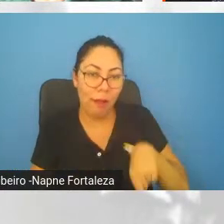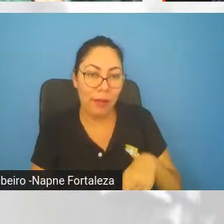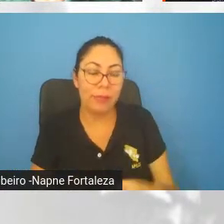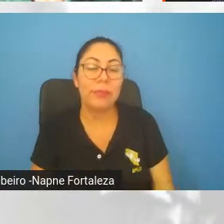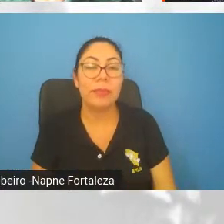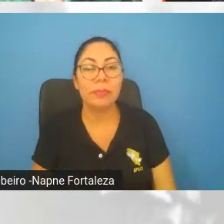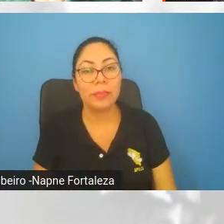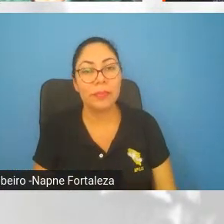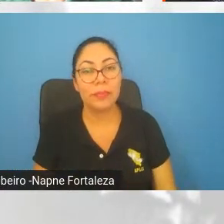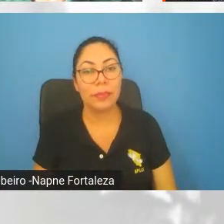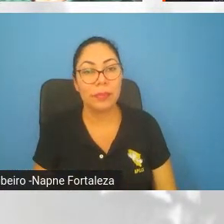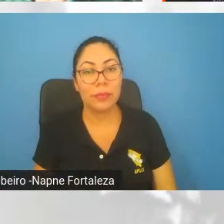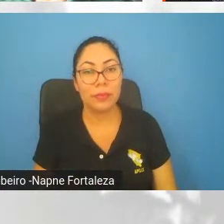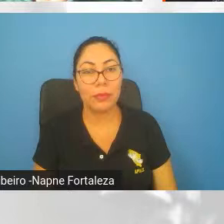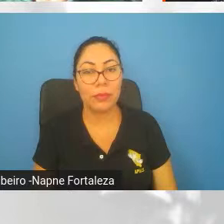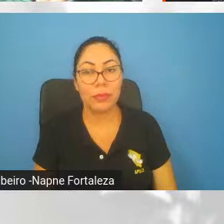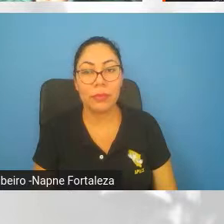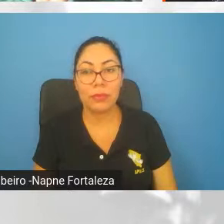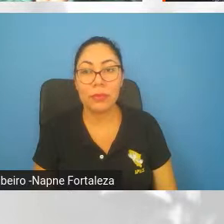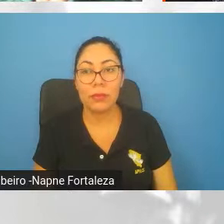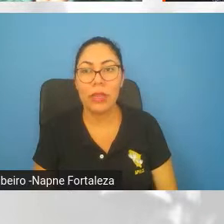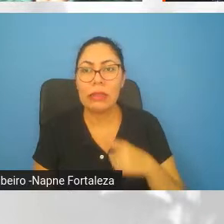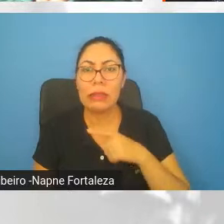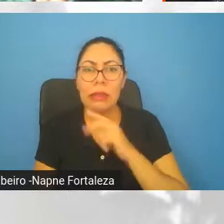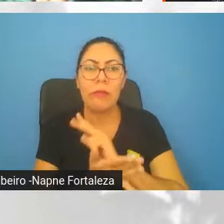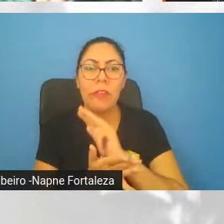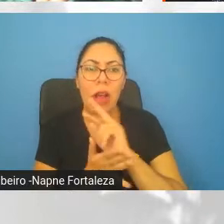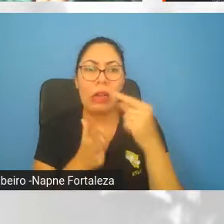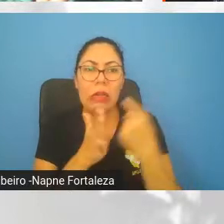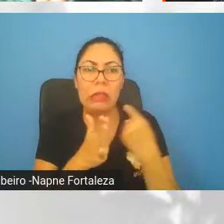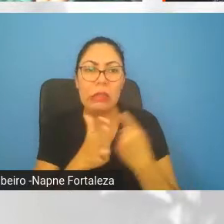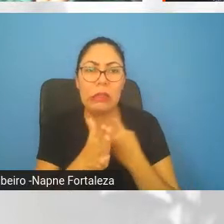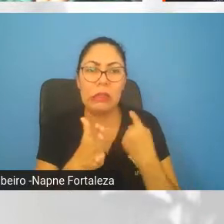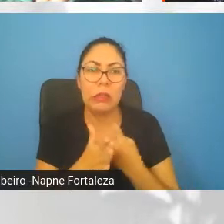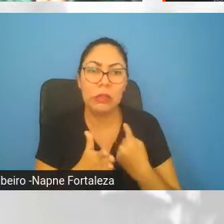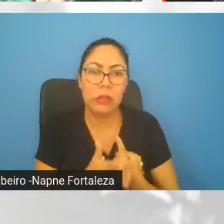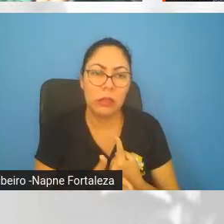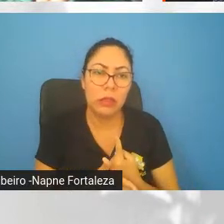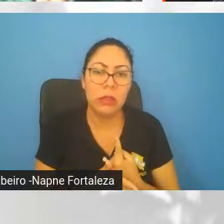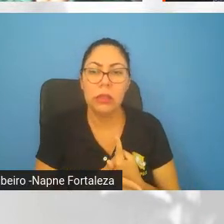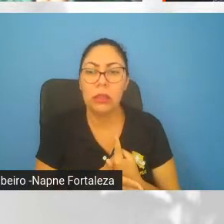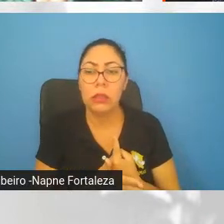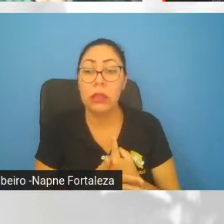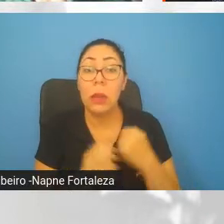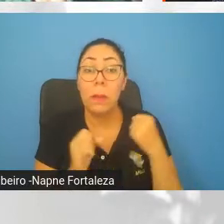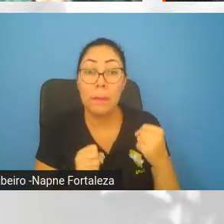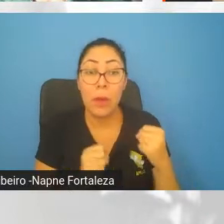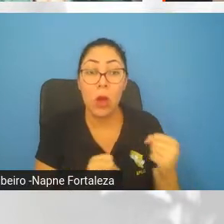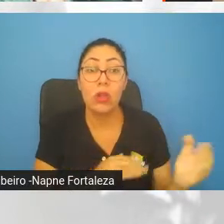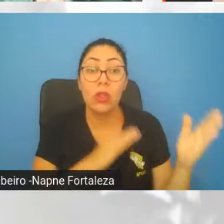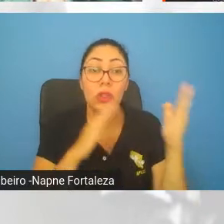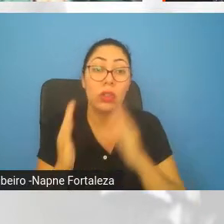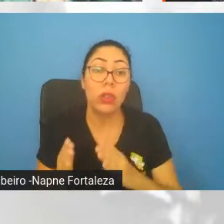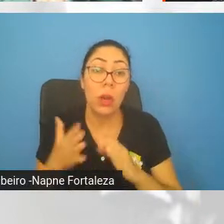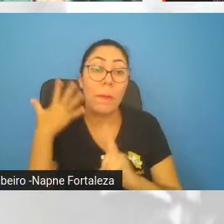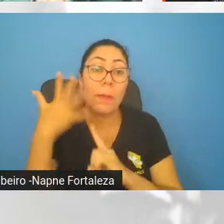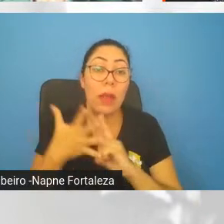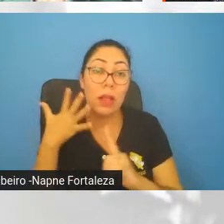Tem um monte de perguntas, mas eu acho que a gente podia passar para a palestra do Reinaldo e aí